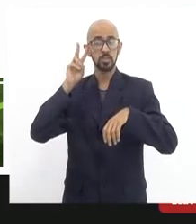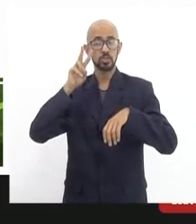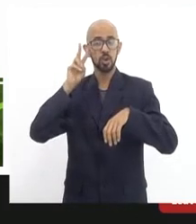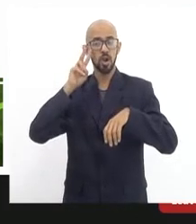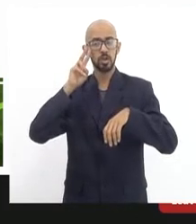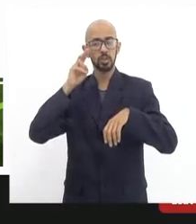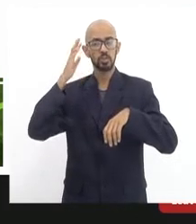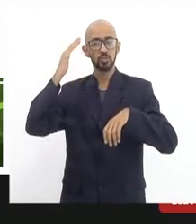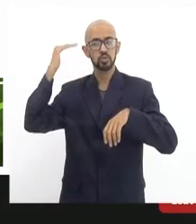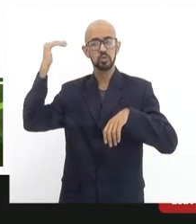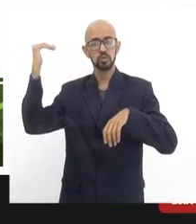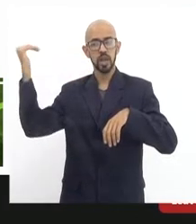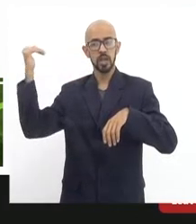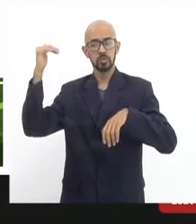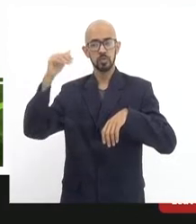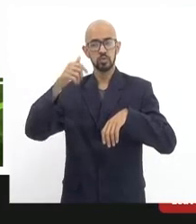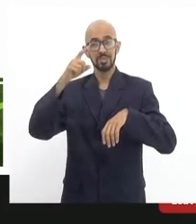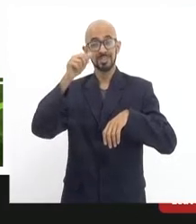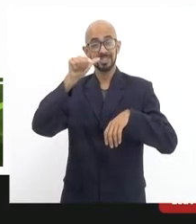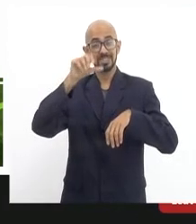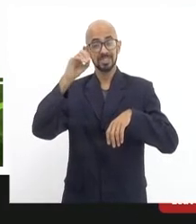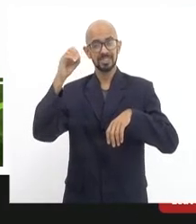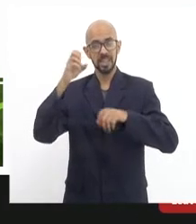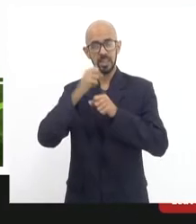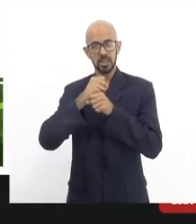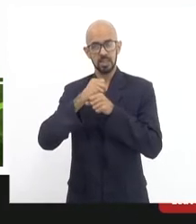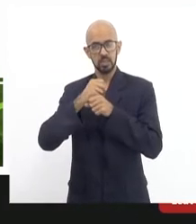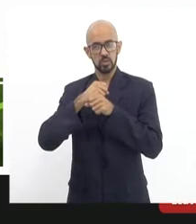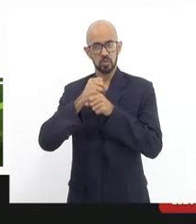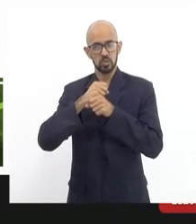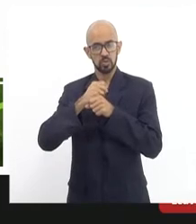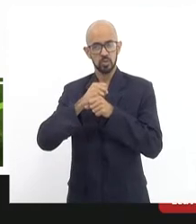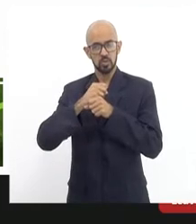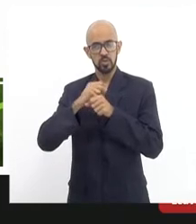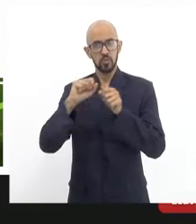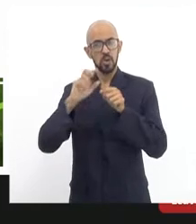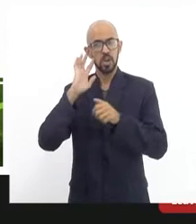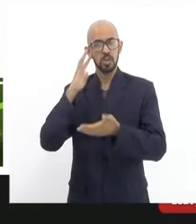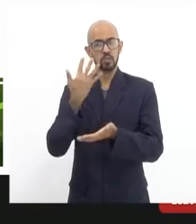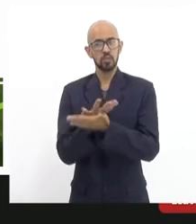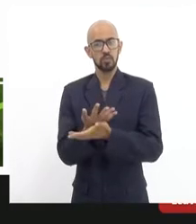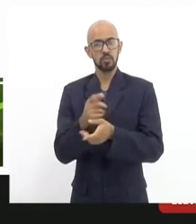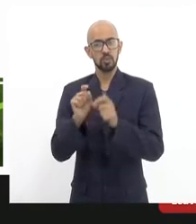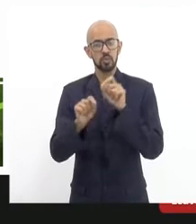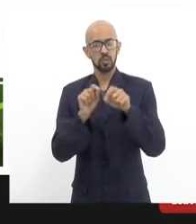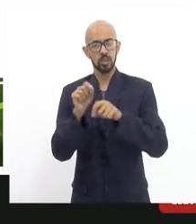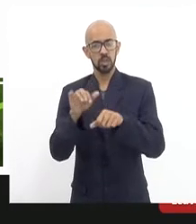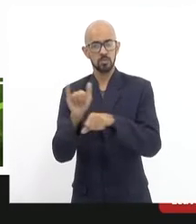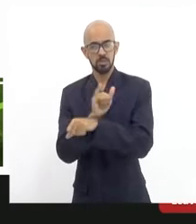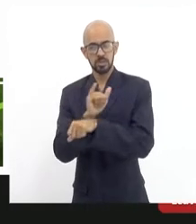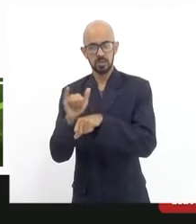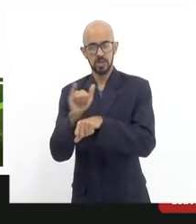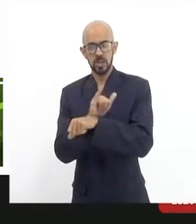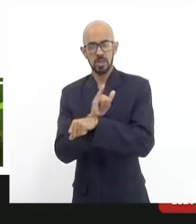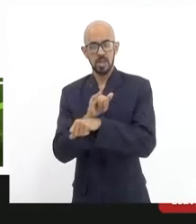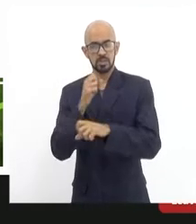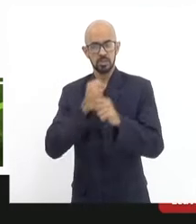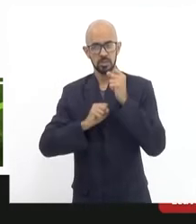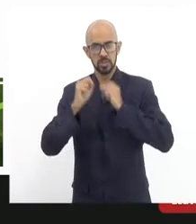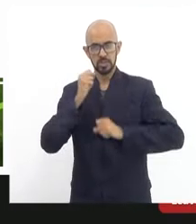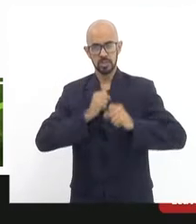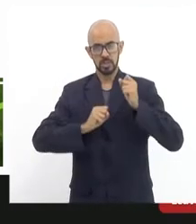centenária, foi condenado nesse truque, nessa histeria de